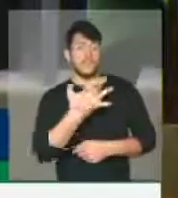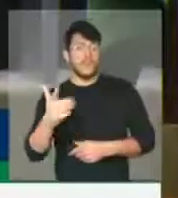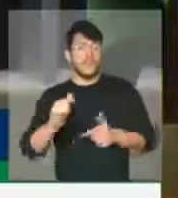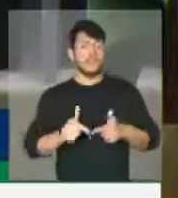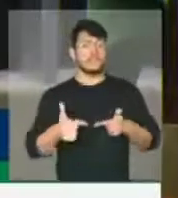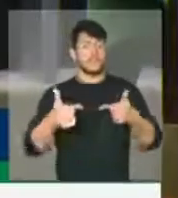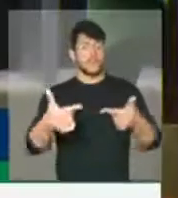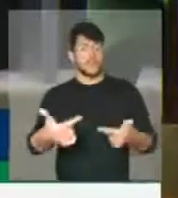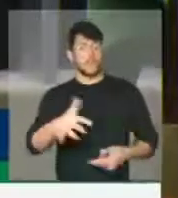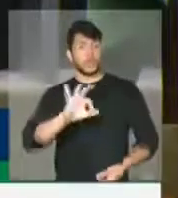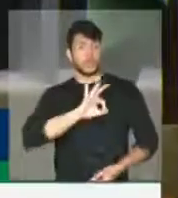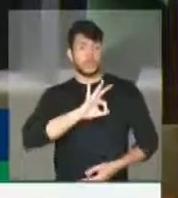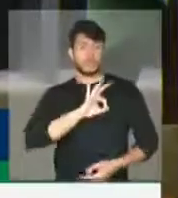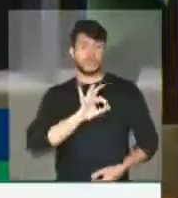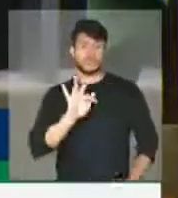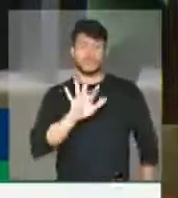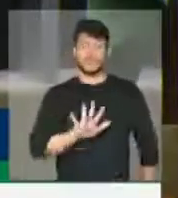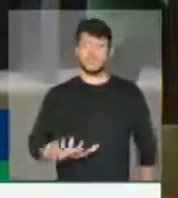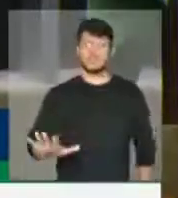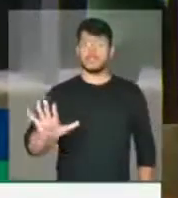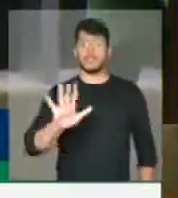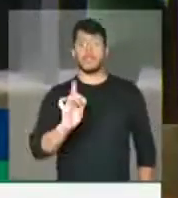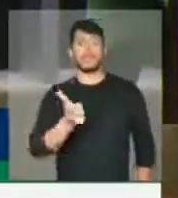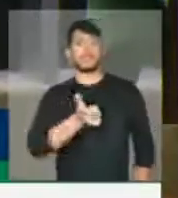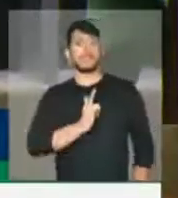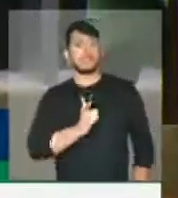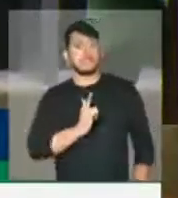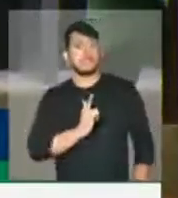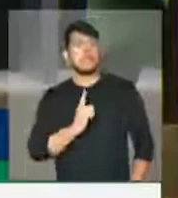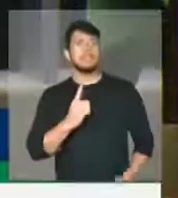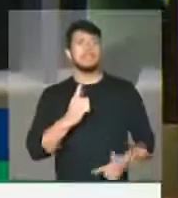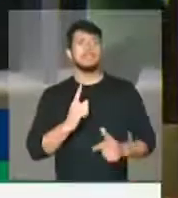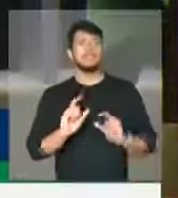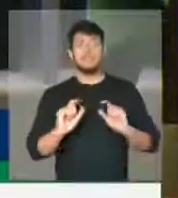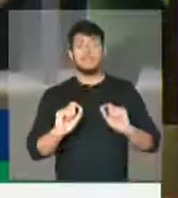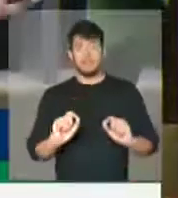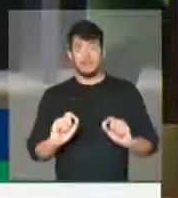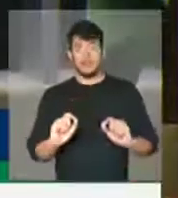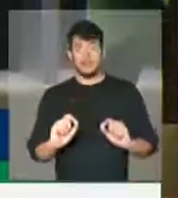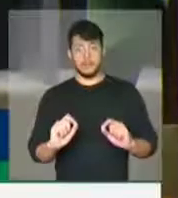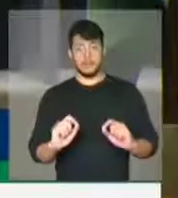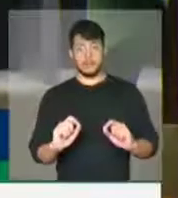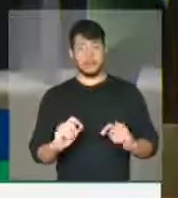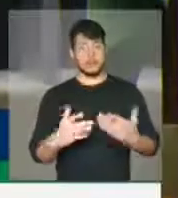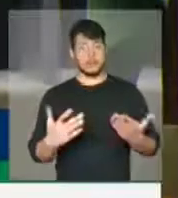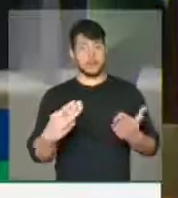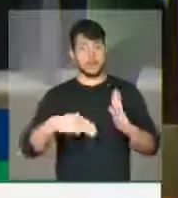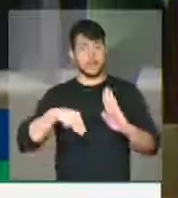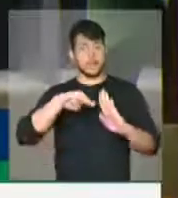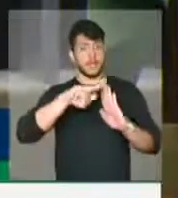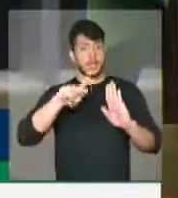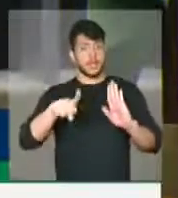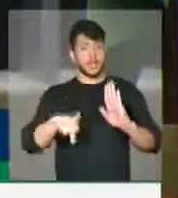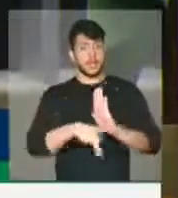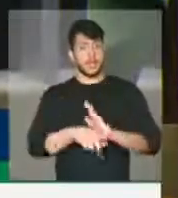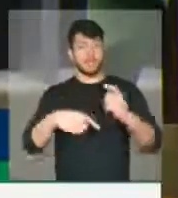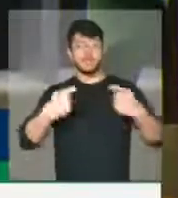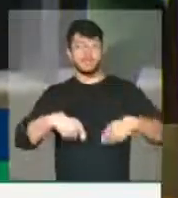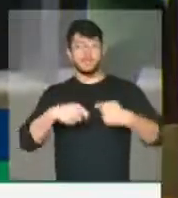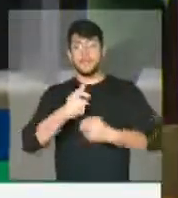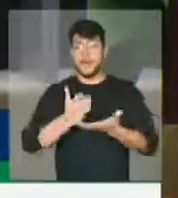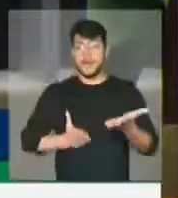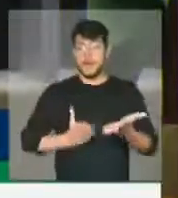importantes, empresários. Então, veja, num momento como esse, a medida provisória precisa ser aprovada